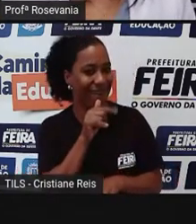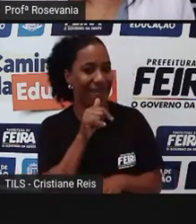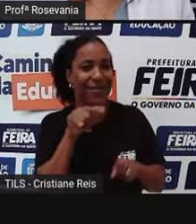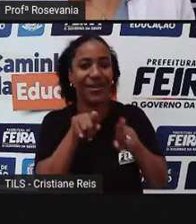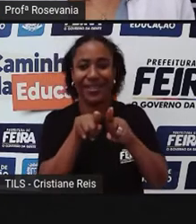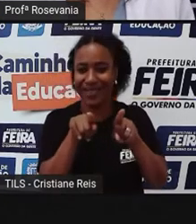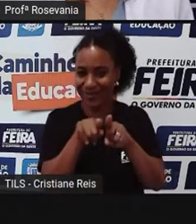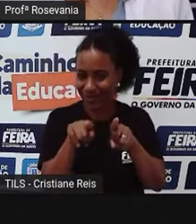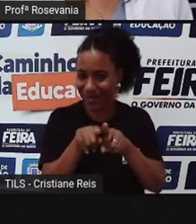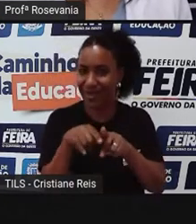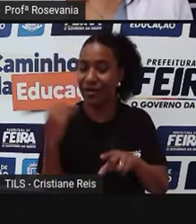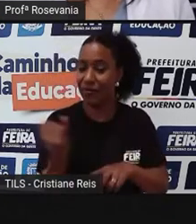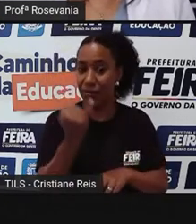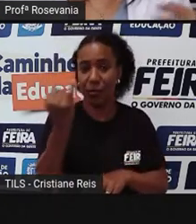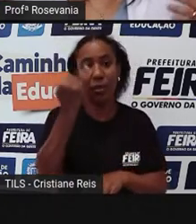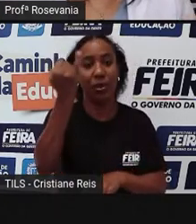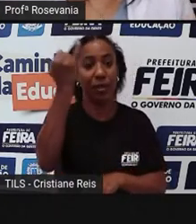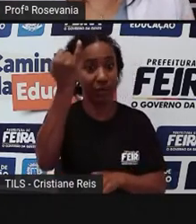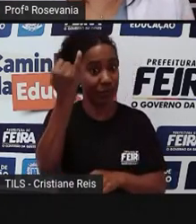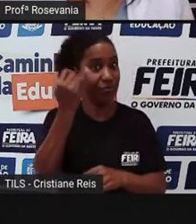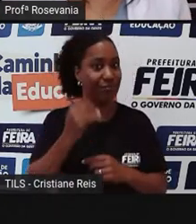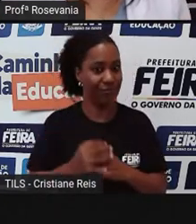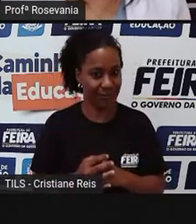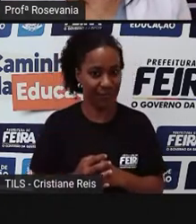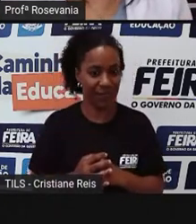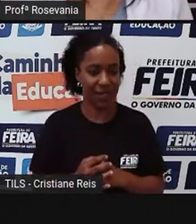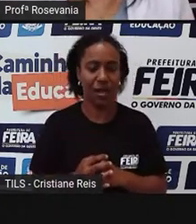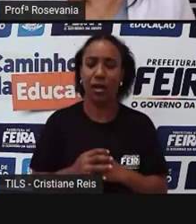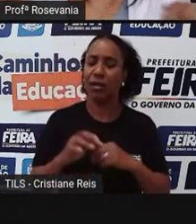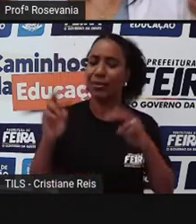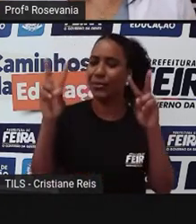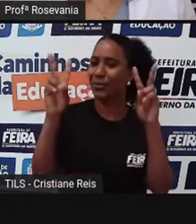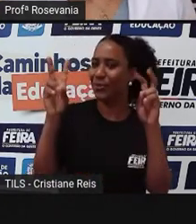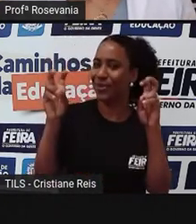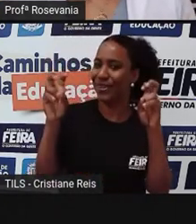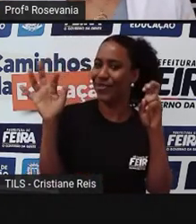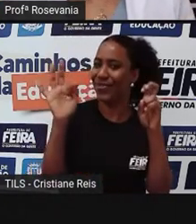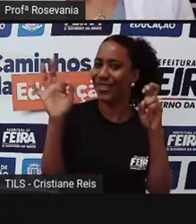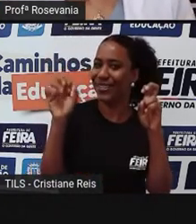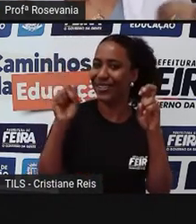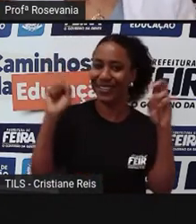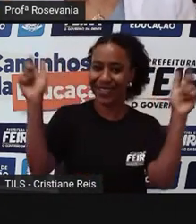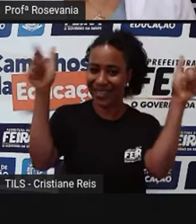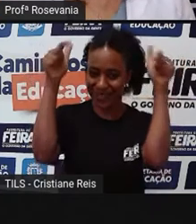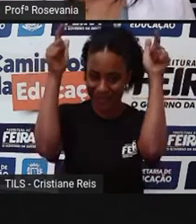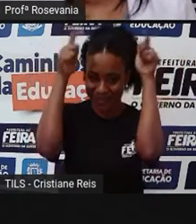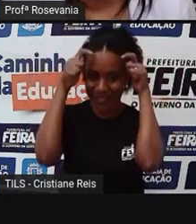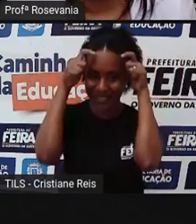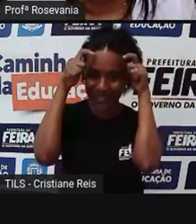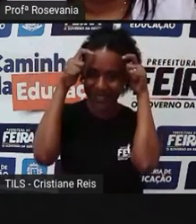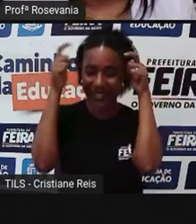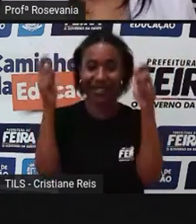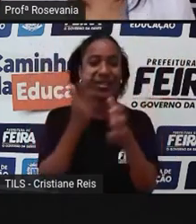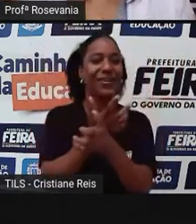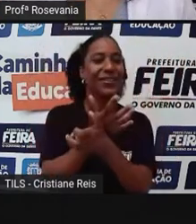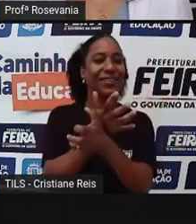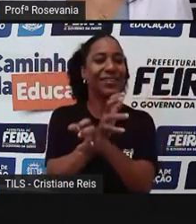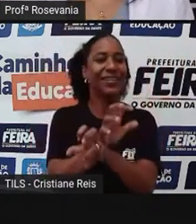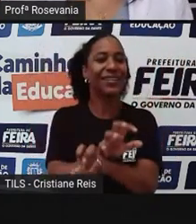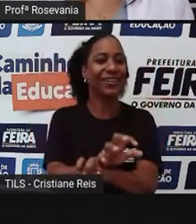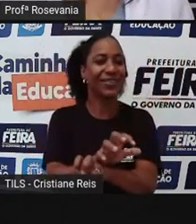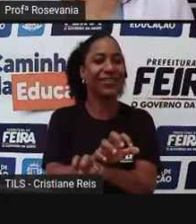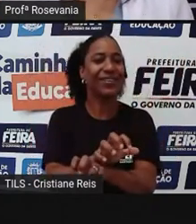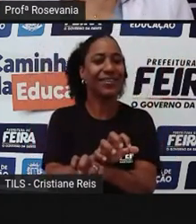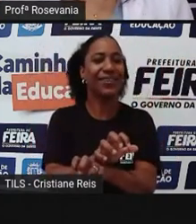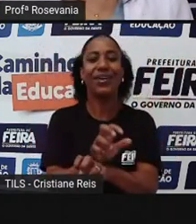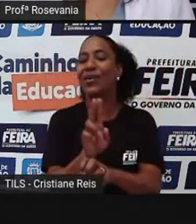Então, só para vocês entenderem, esse nome princesinha do sertão, que a gente diz, Feira de Santana, princesinha do sertão, quem é que